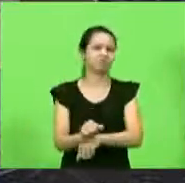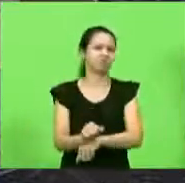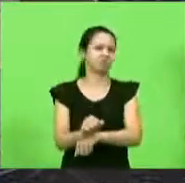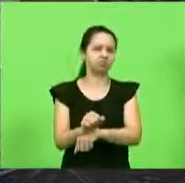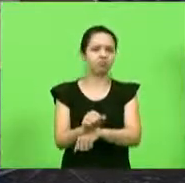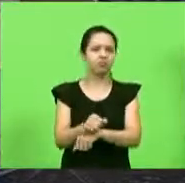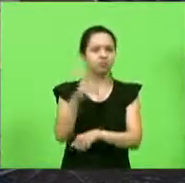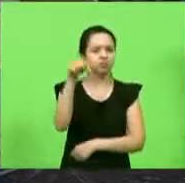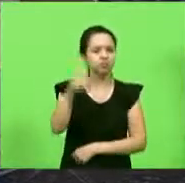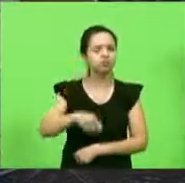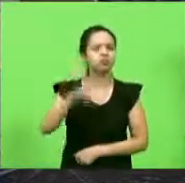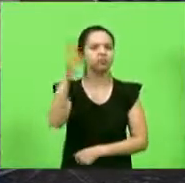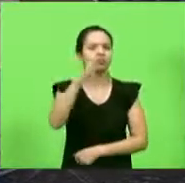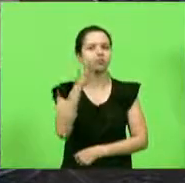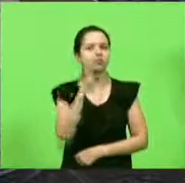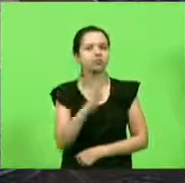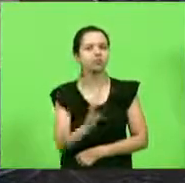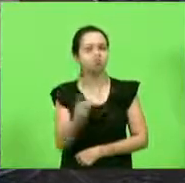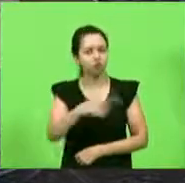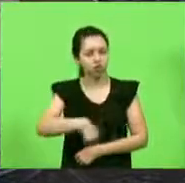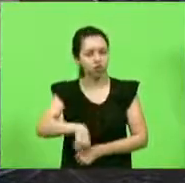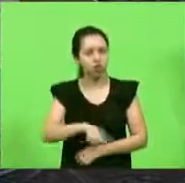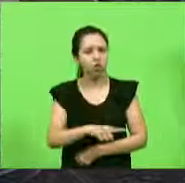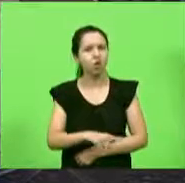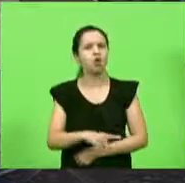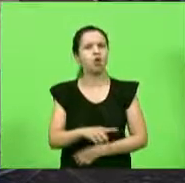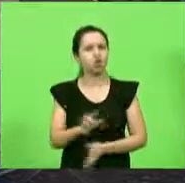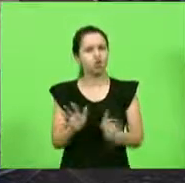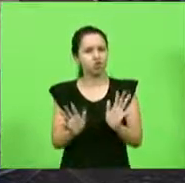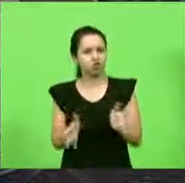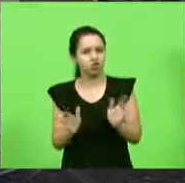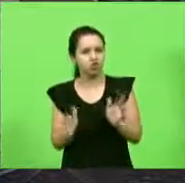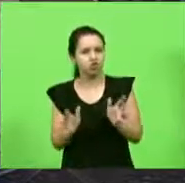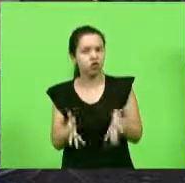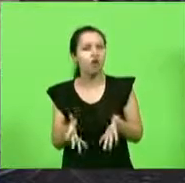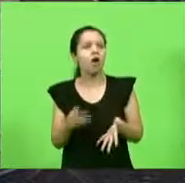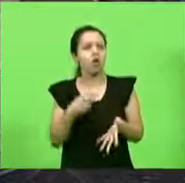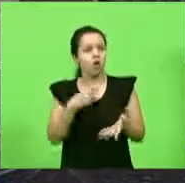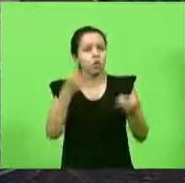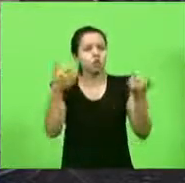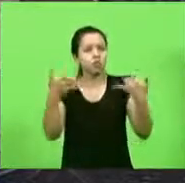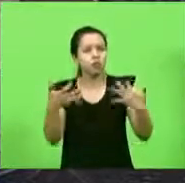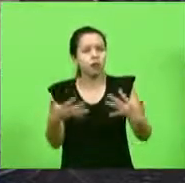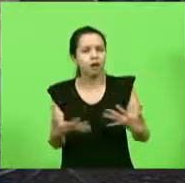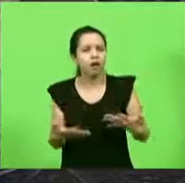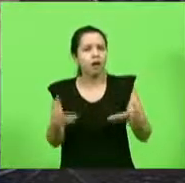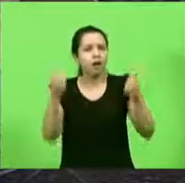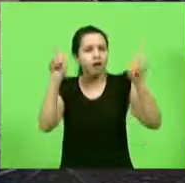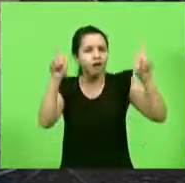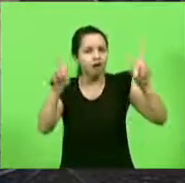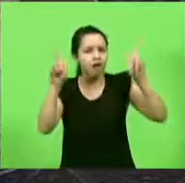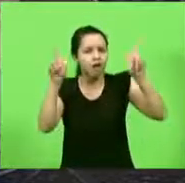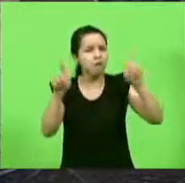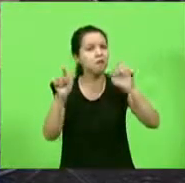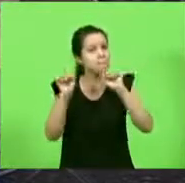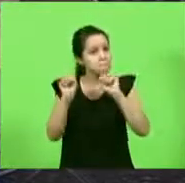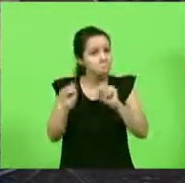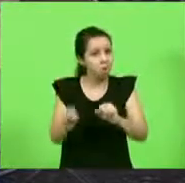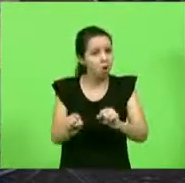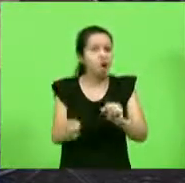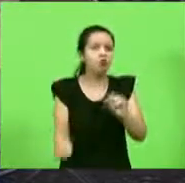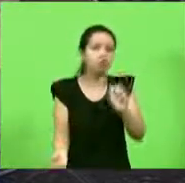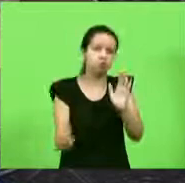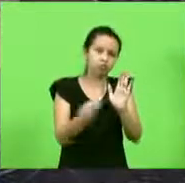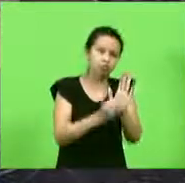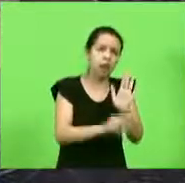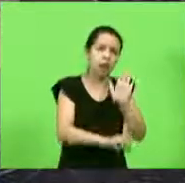E no Brasil, nós até, como eu falei, as greves podem até ser legais,